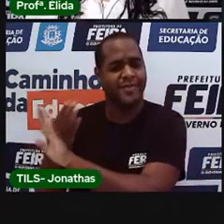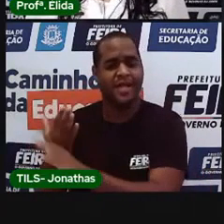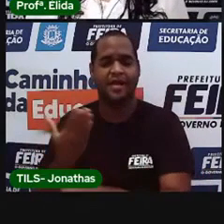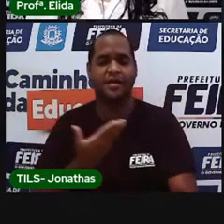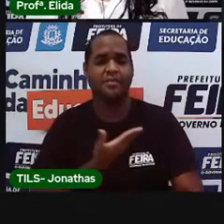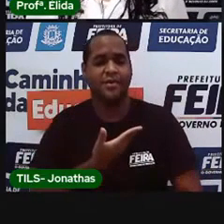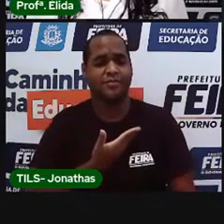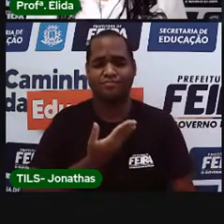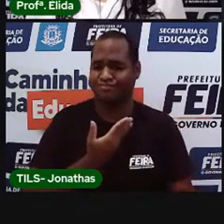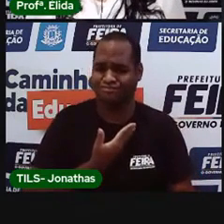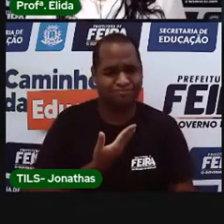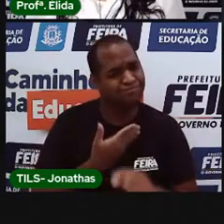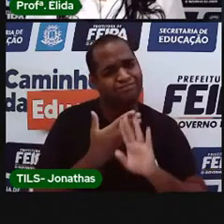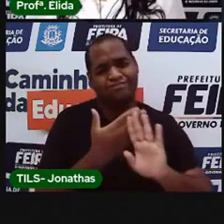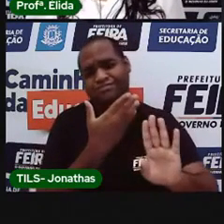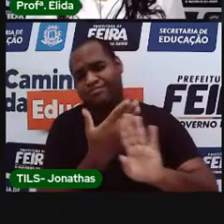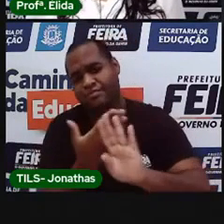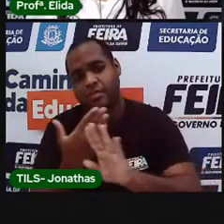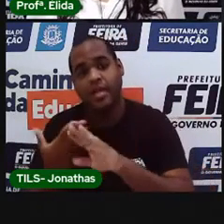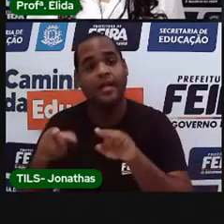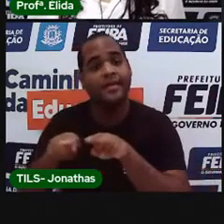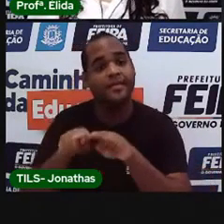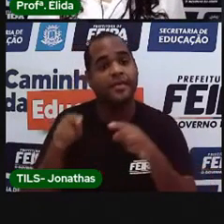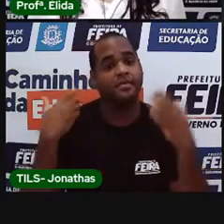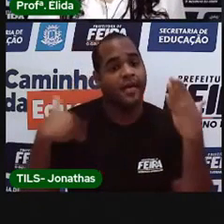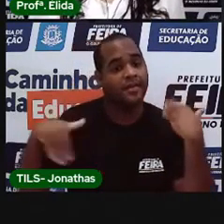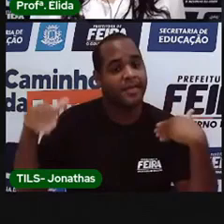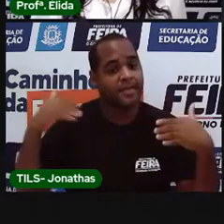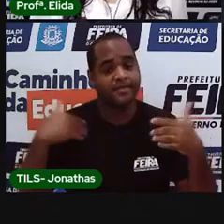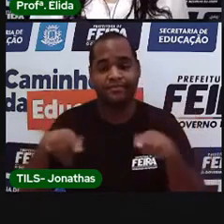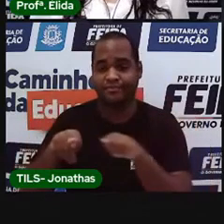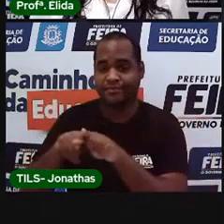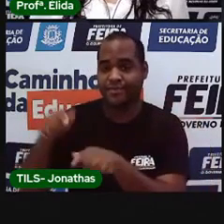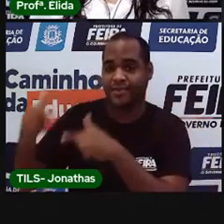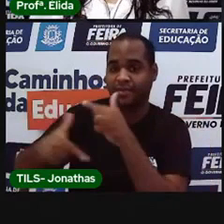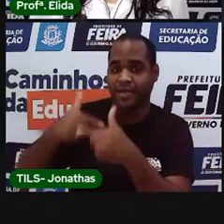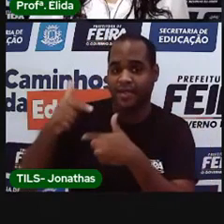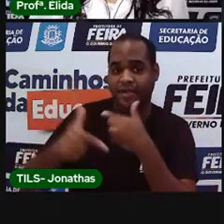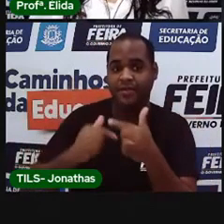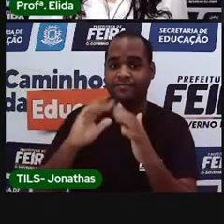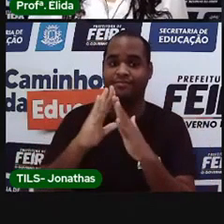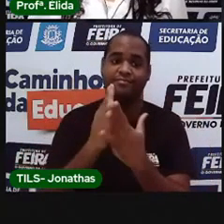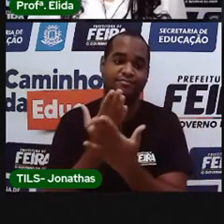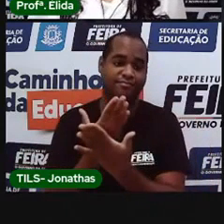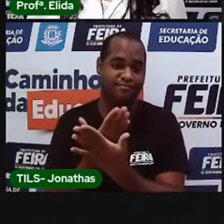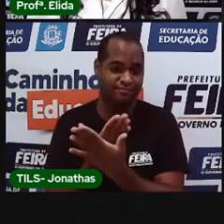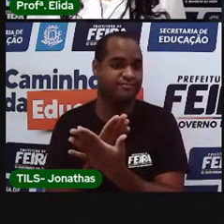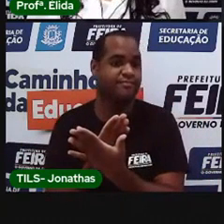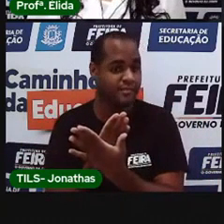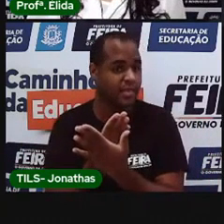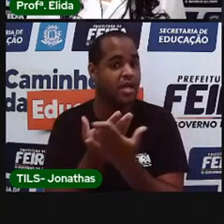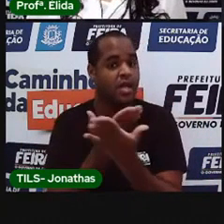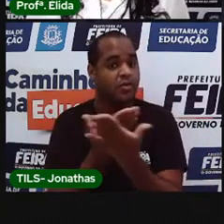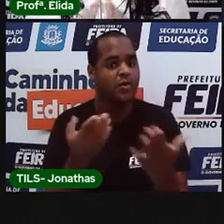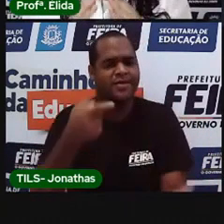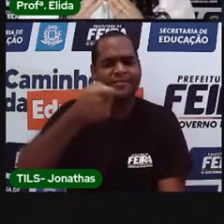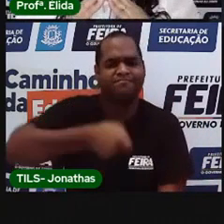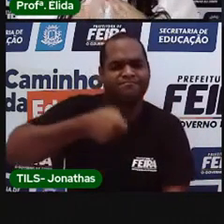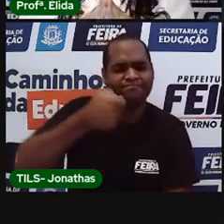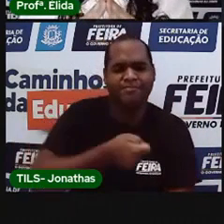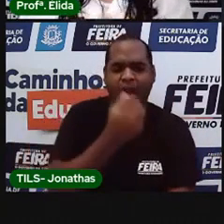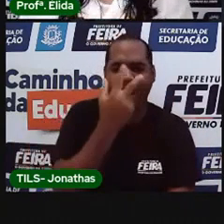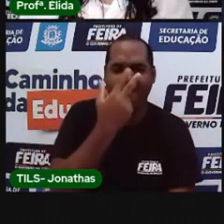nossos amigos, dos passeios, do trabalho e até da escola. Nós fomos obrigados